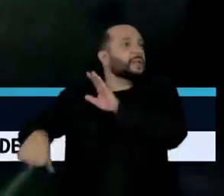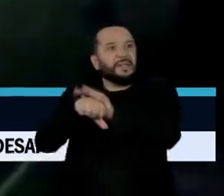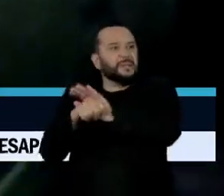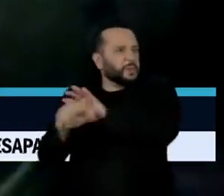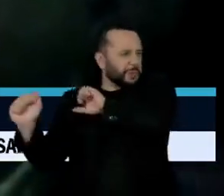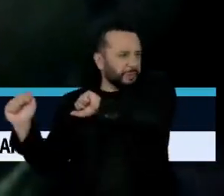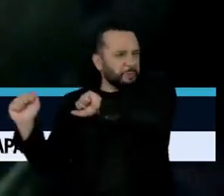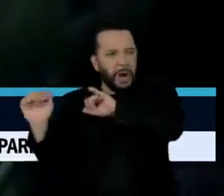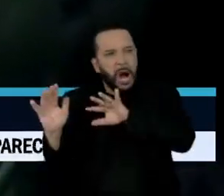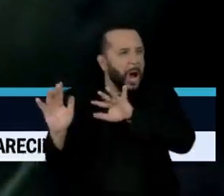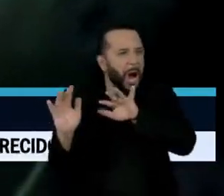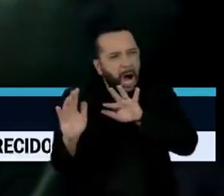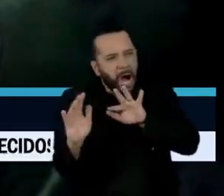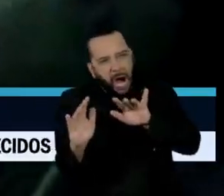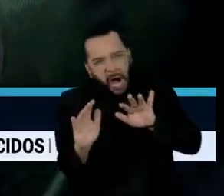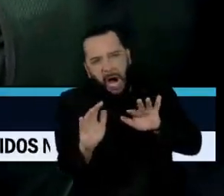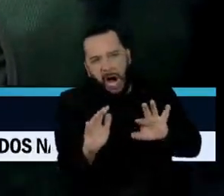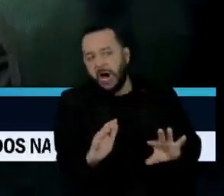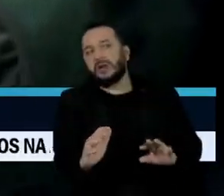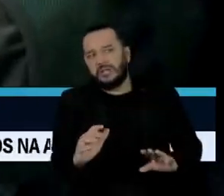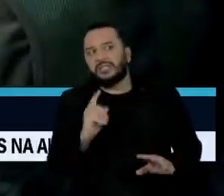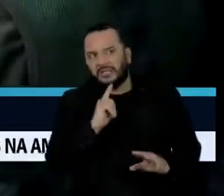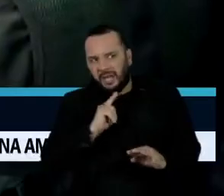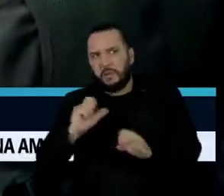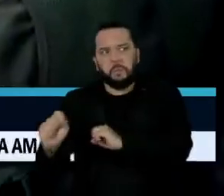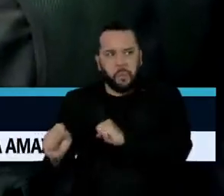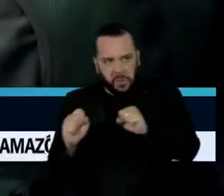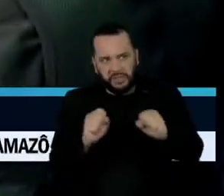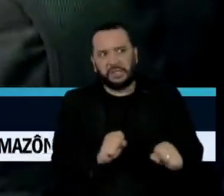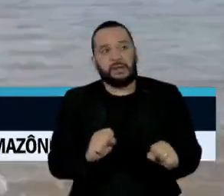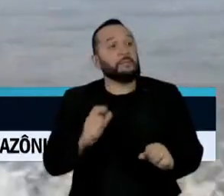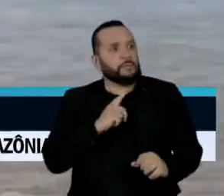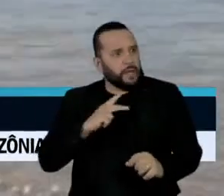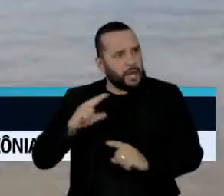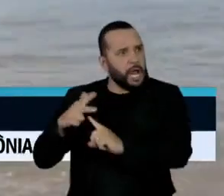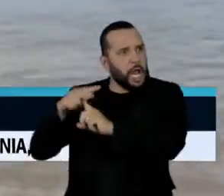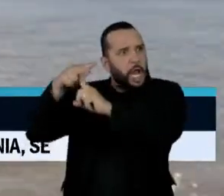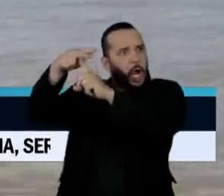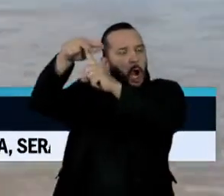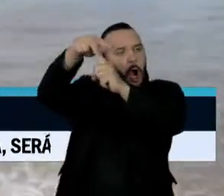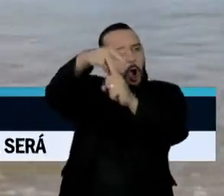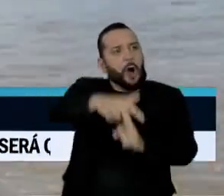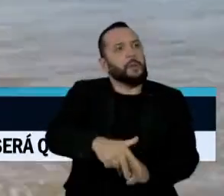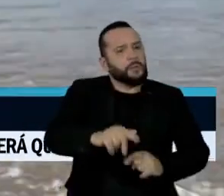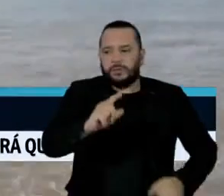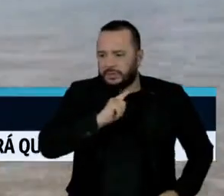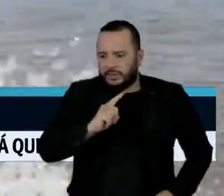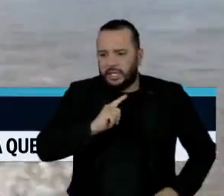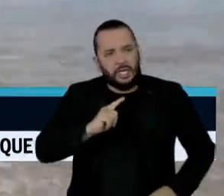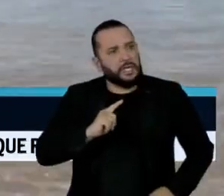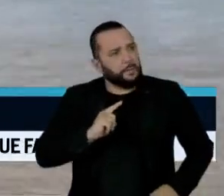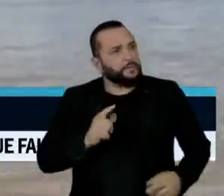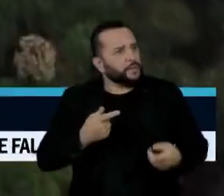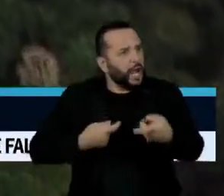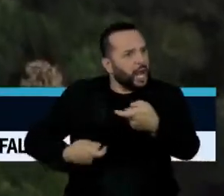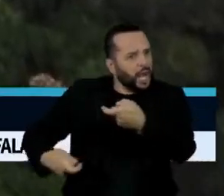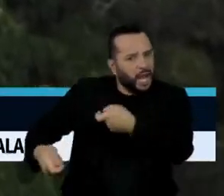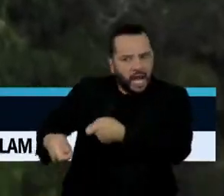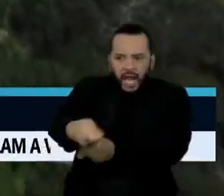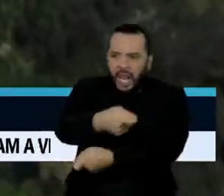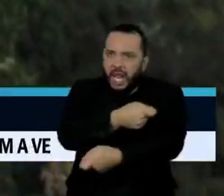organizações poderosas que já têm helicópteros, que fazem um comércio